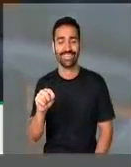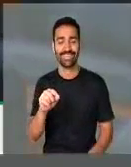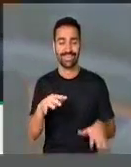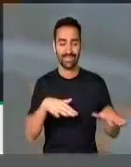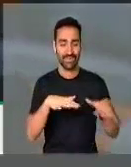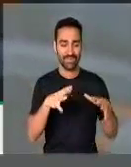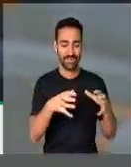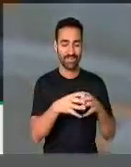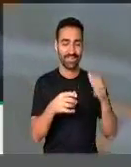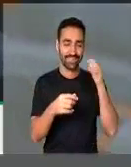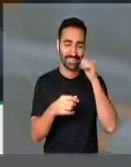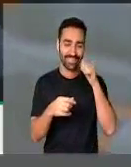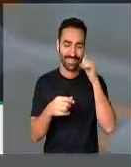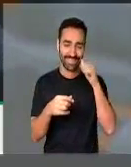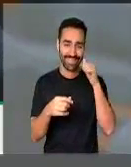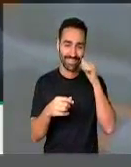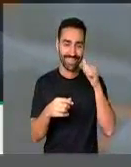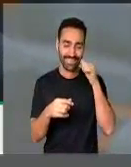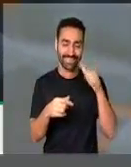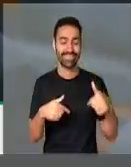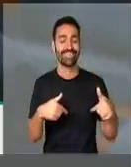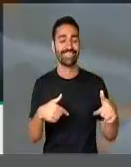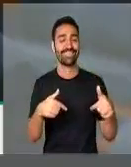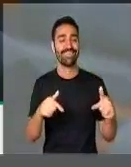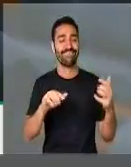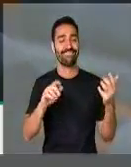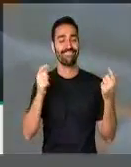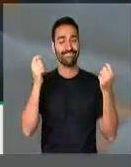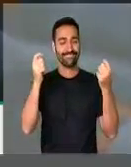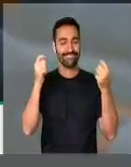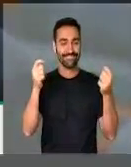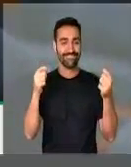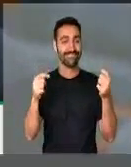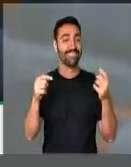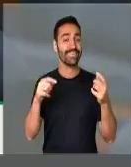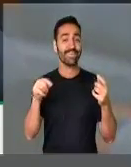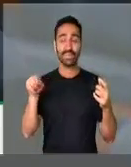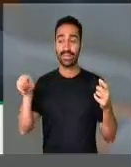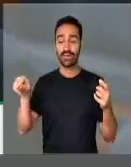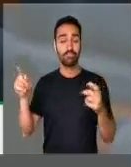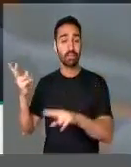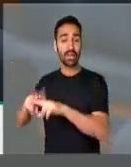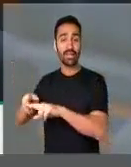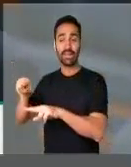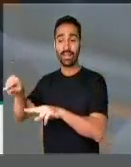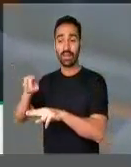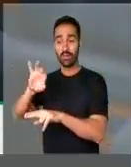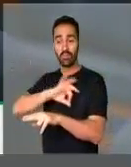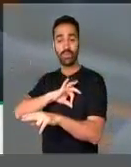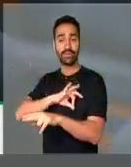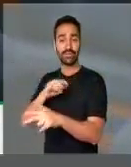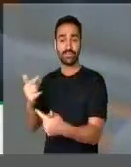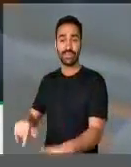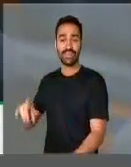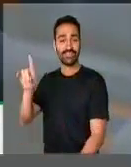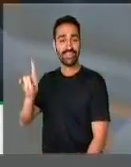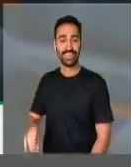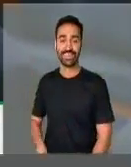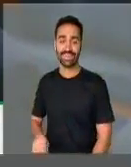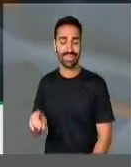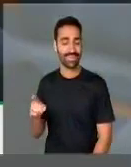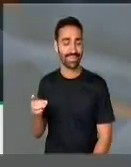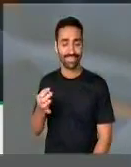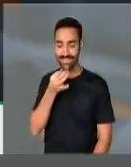pelas mulheres dos policiais, expulsarem sem direito a ampla defesa, sem direito a se ouvir.